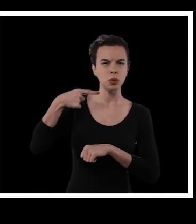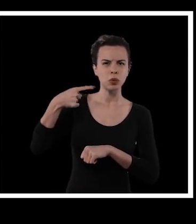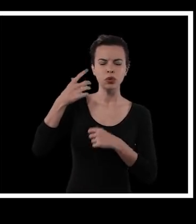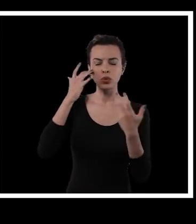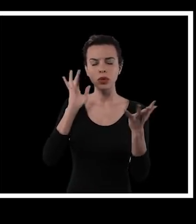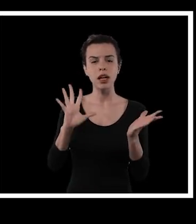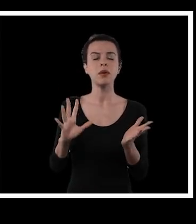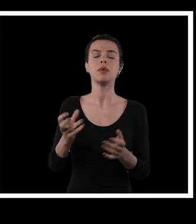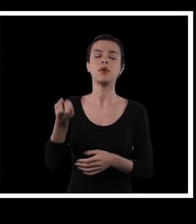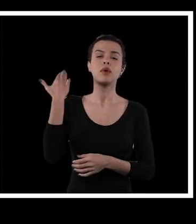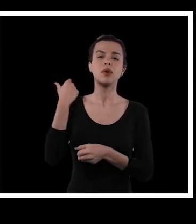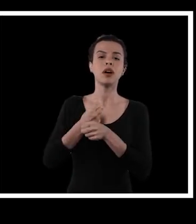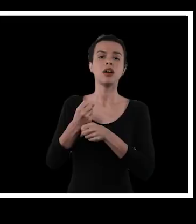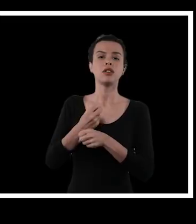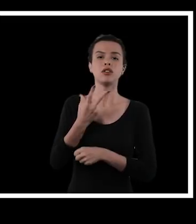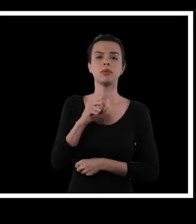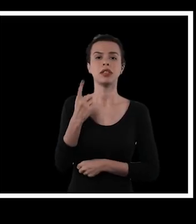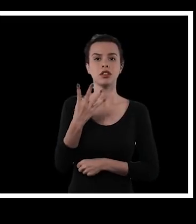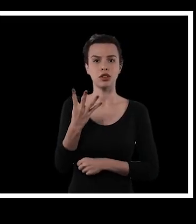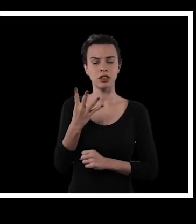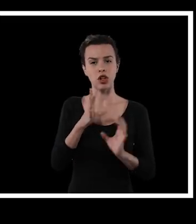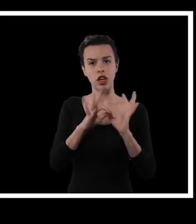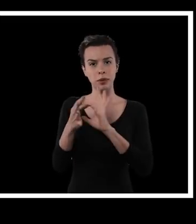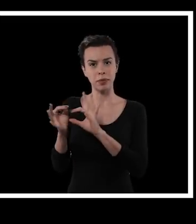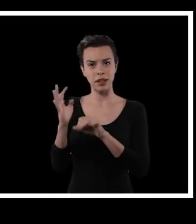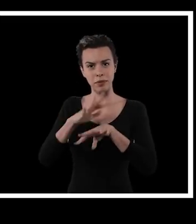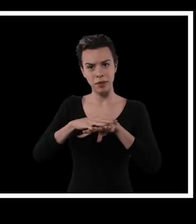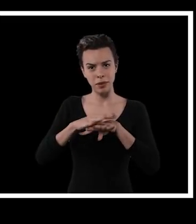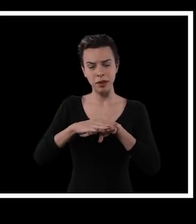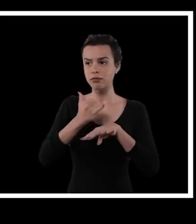ou de ouro na Olimpíada de Matemática de 2014,